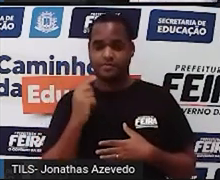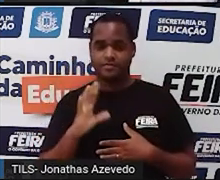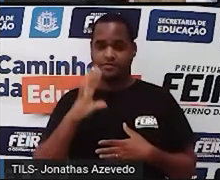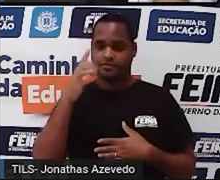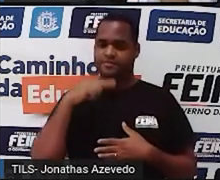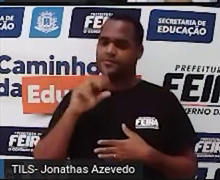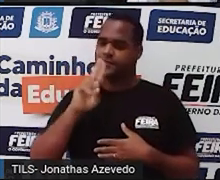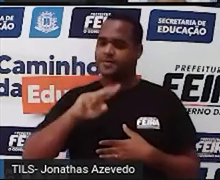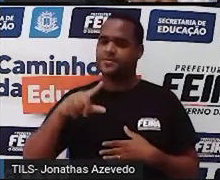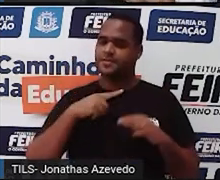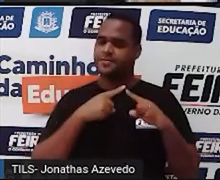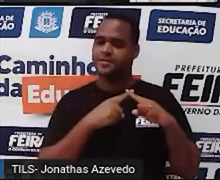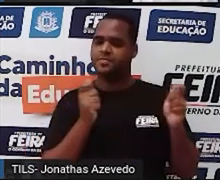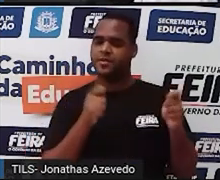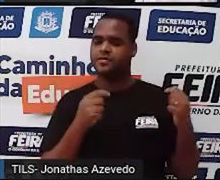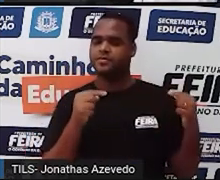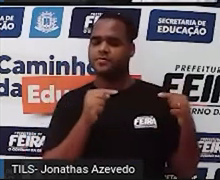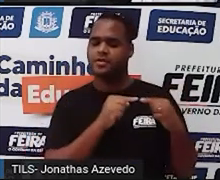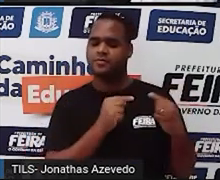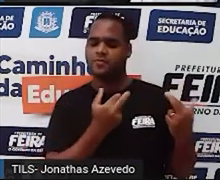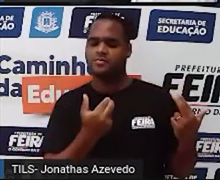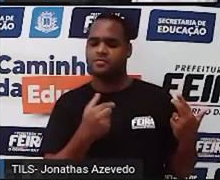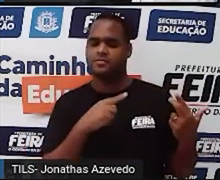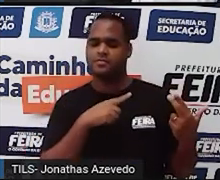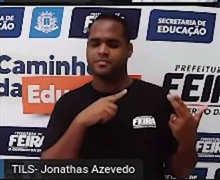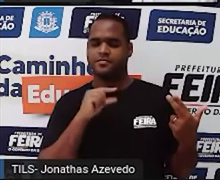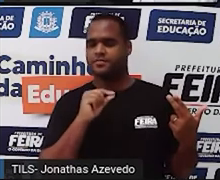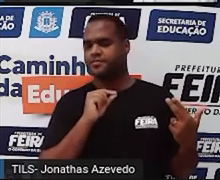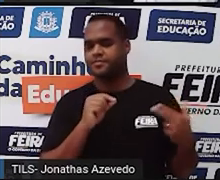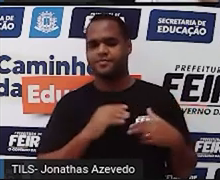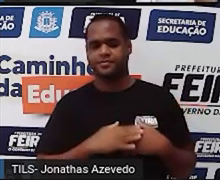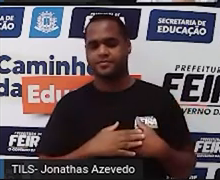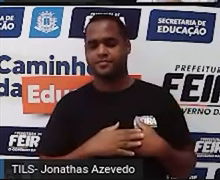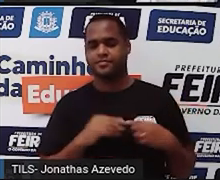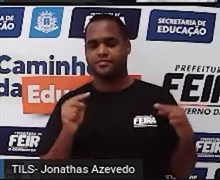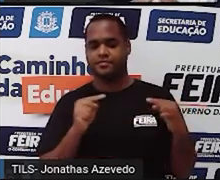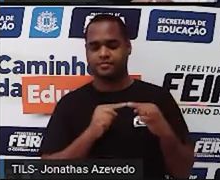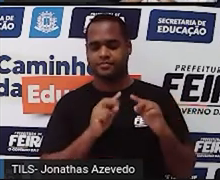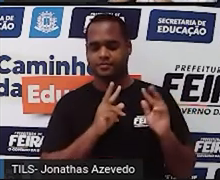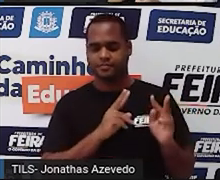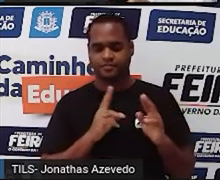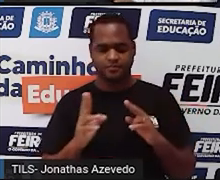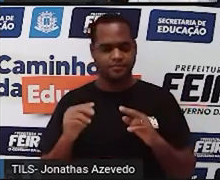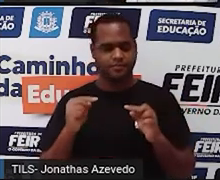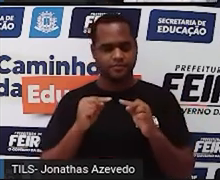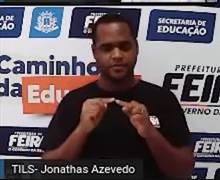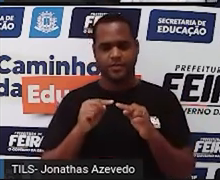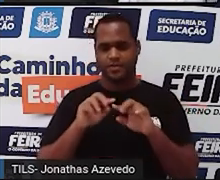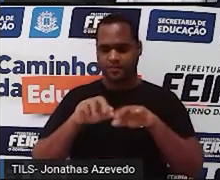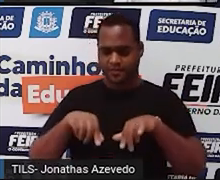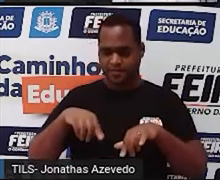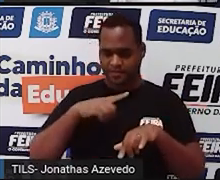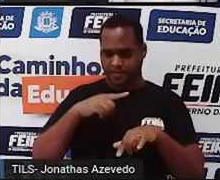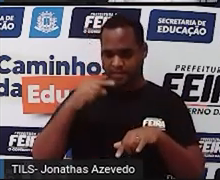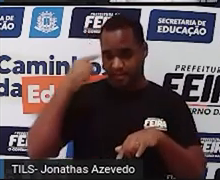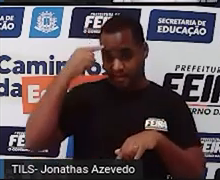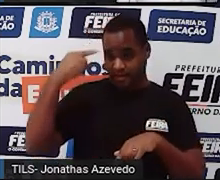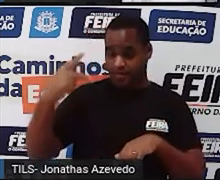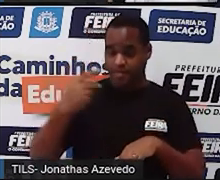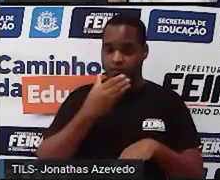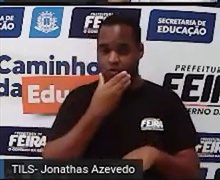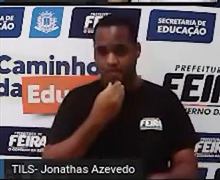usar X, vai ser igual ao quê? vai ser igual ao seguinte, se eu pegar todos os momentos da vida de